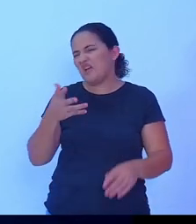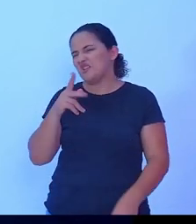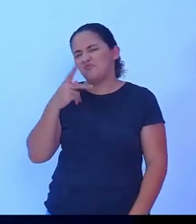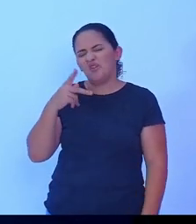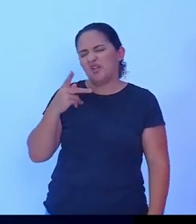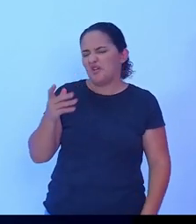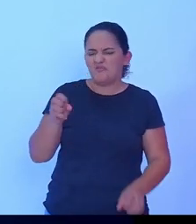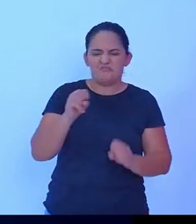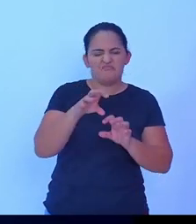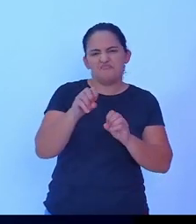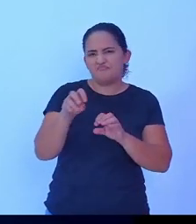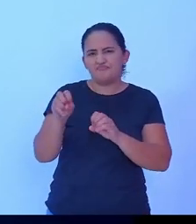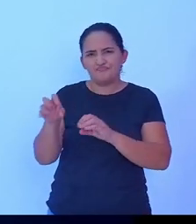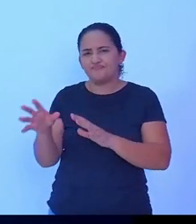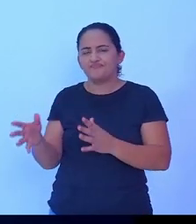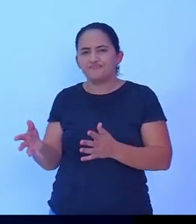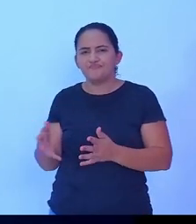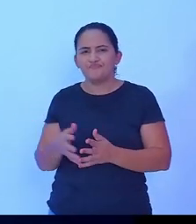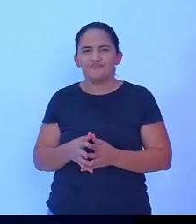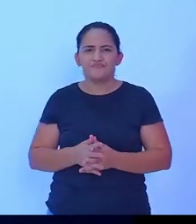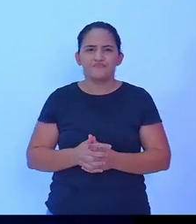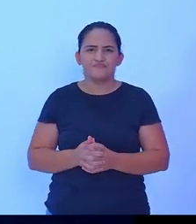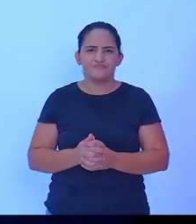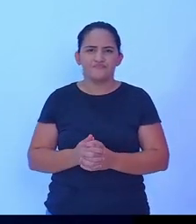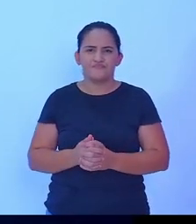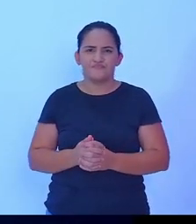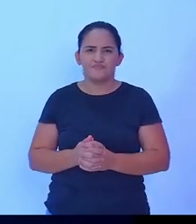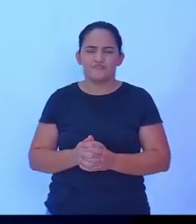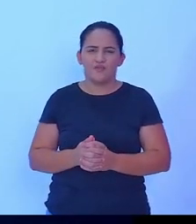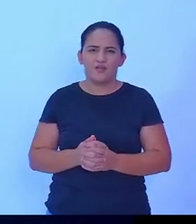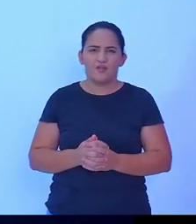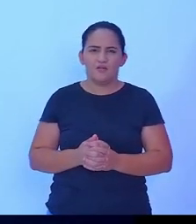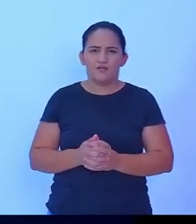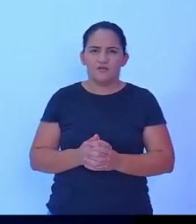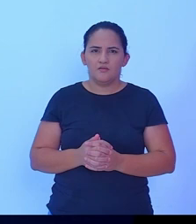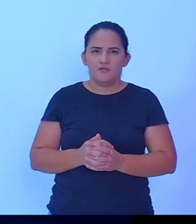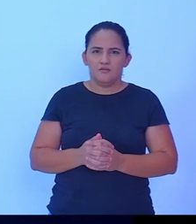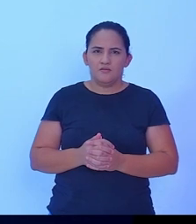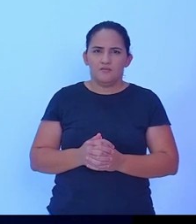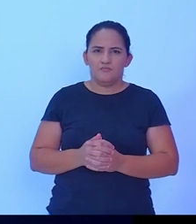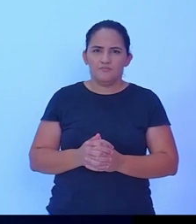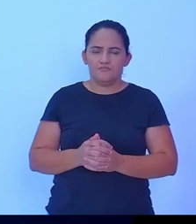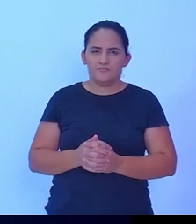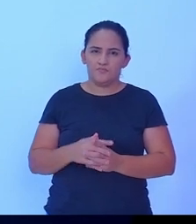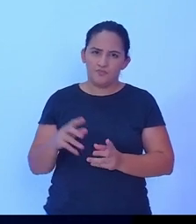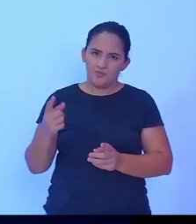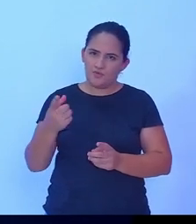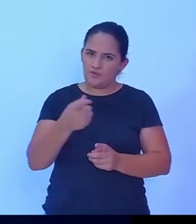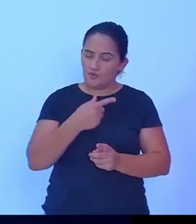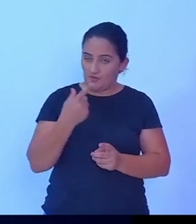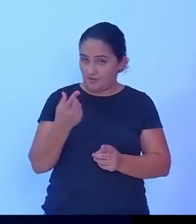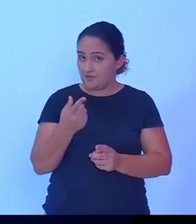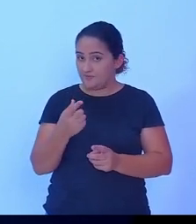e nós temos por exemplo recursos que vem com escola